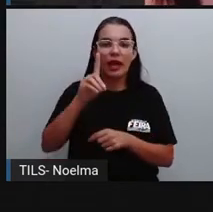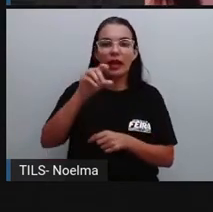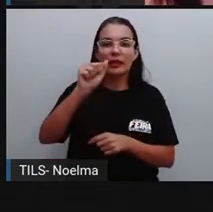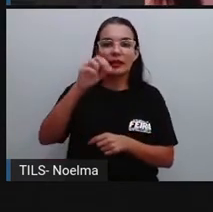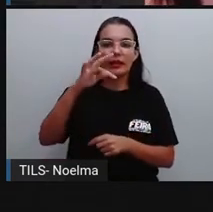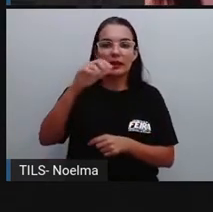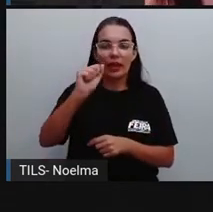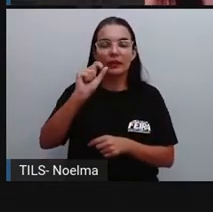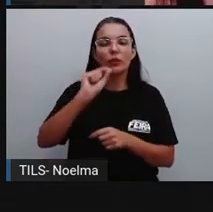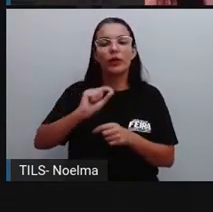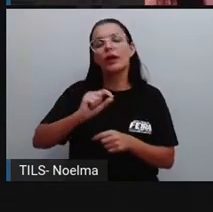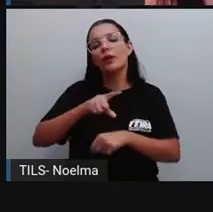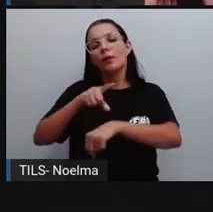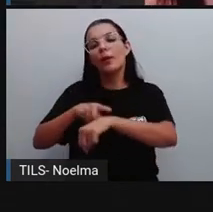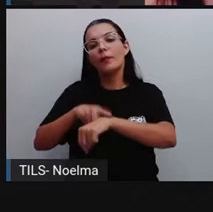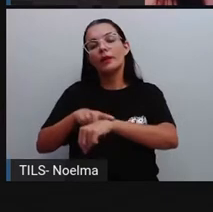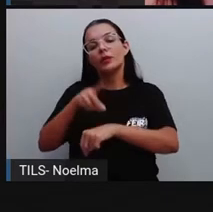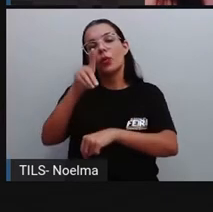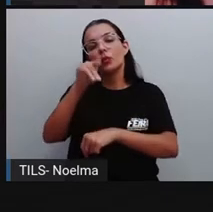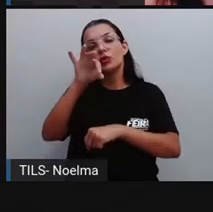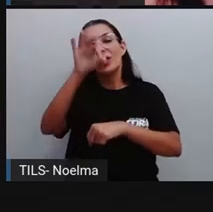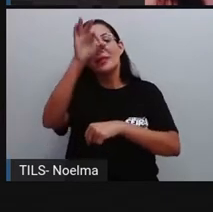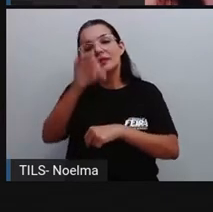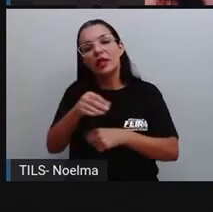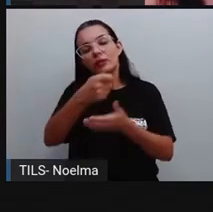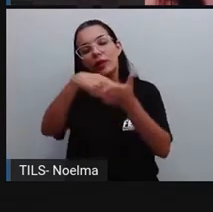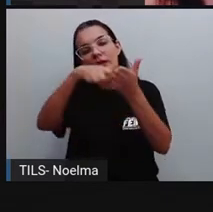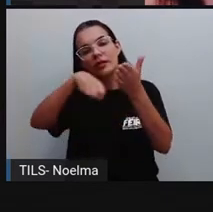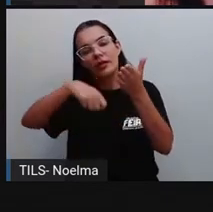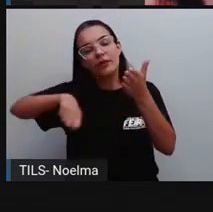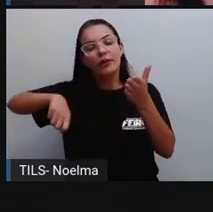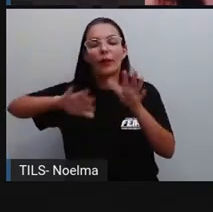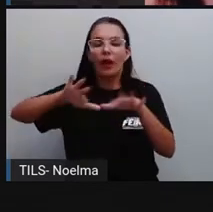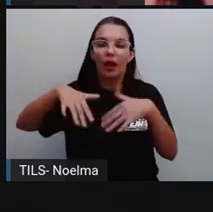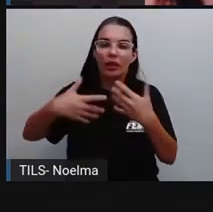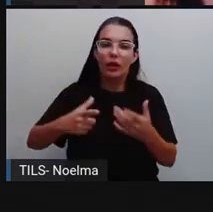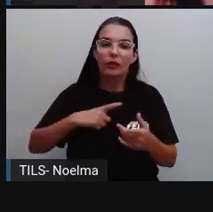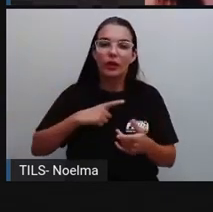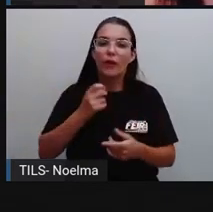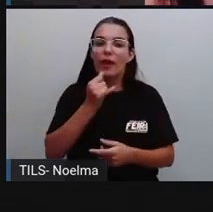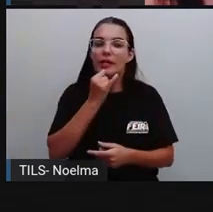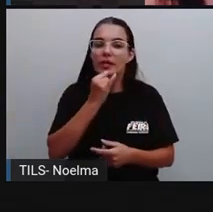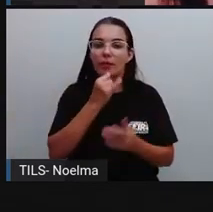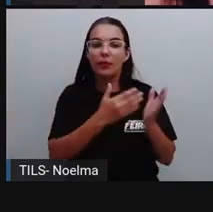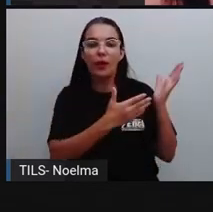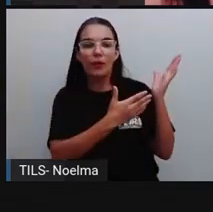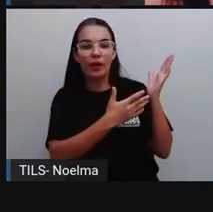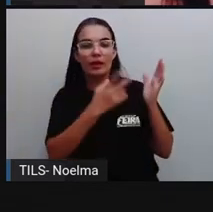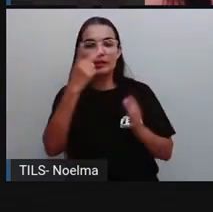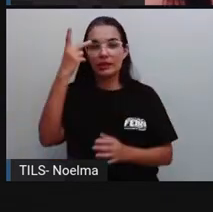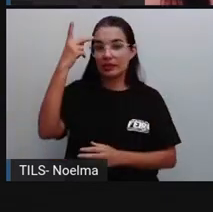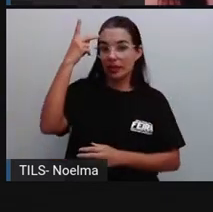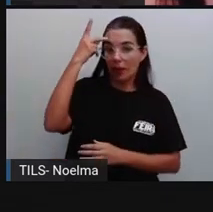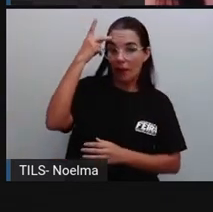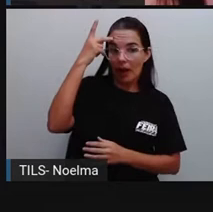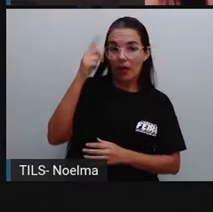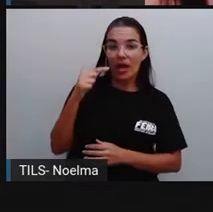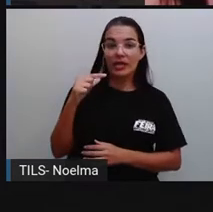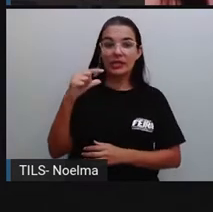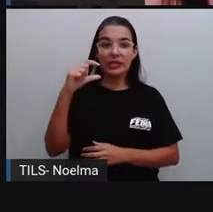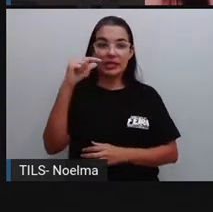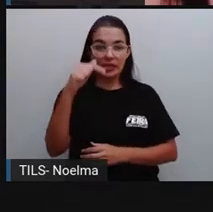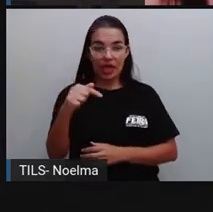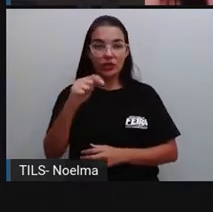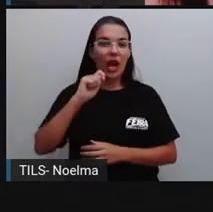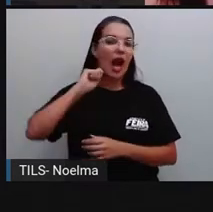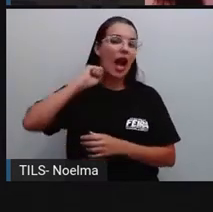né? Que é o momento em que a gente escreveu aquela carta. E aí, a gente tem como exemplo, né? São Paulo, 7 de